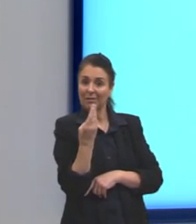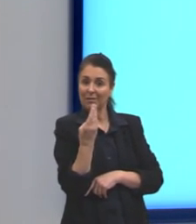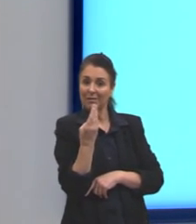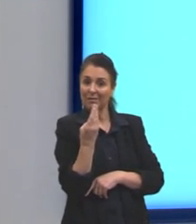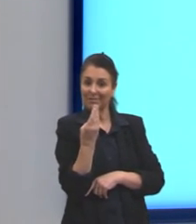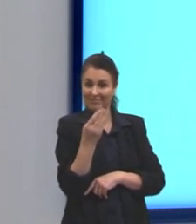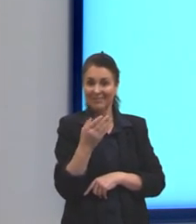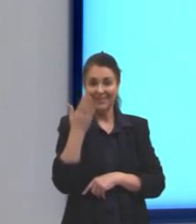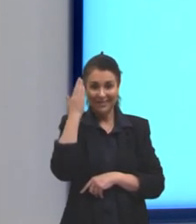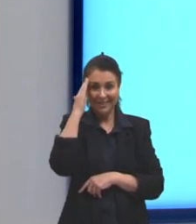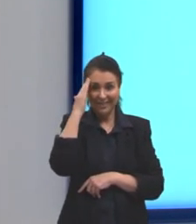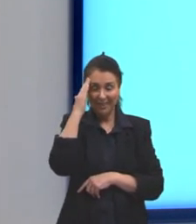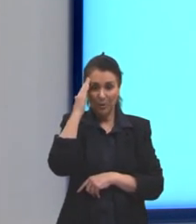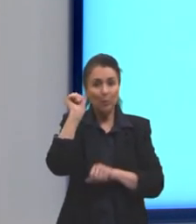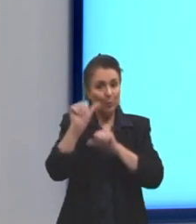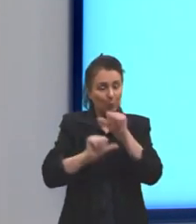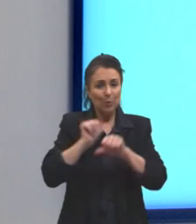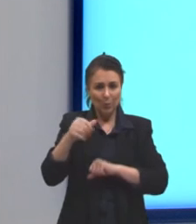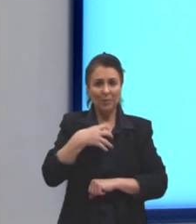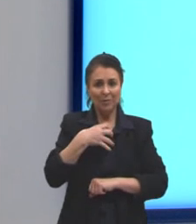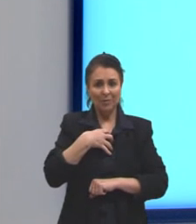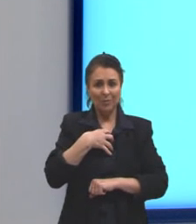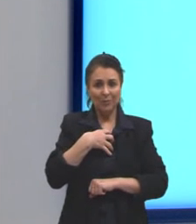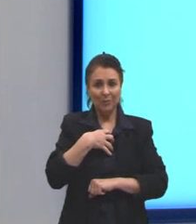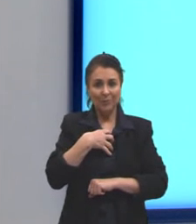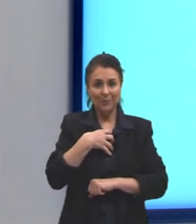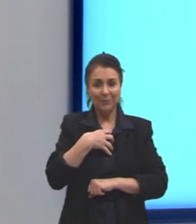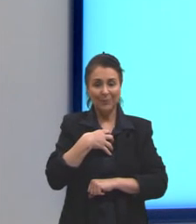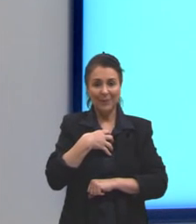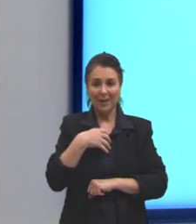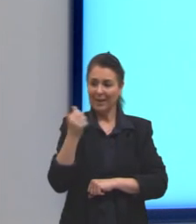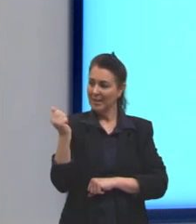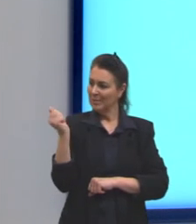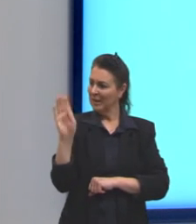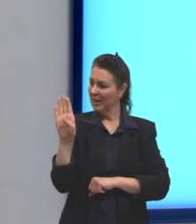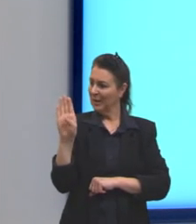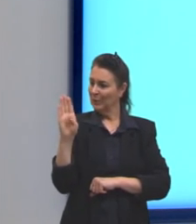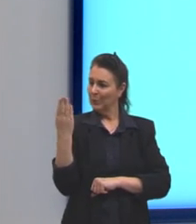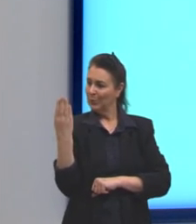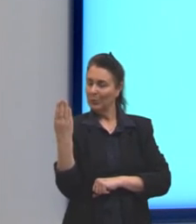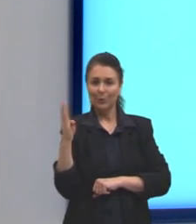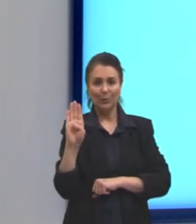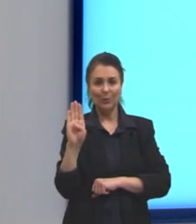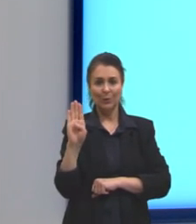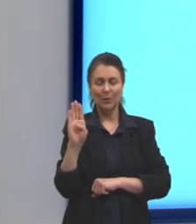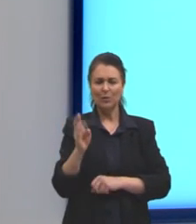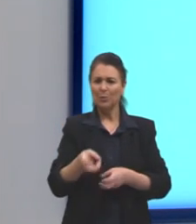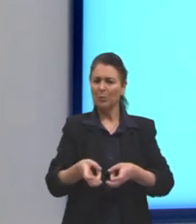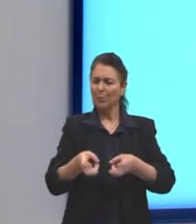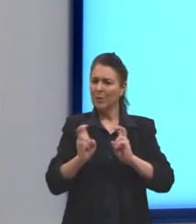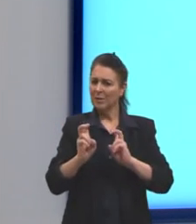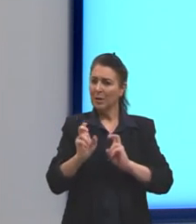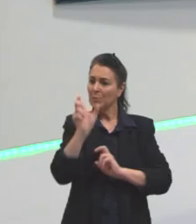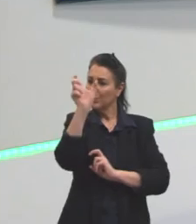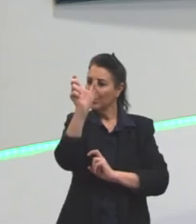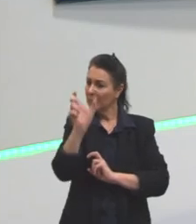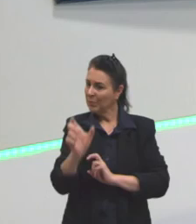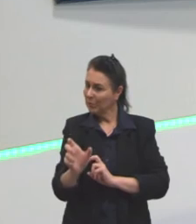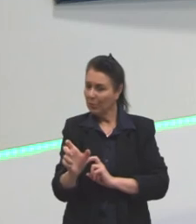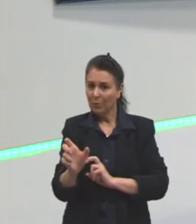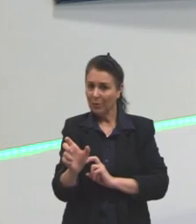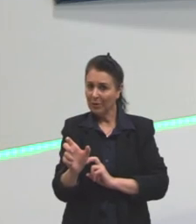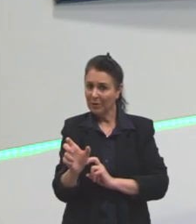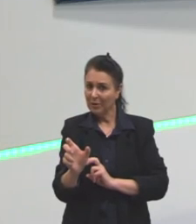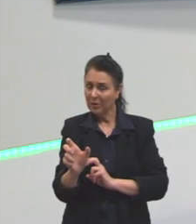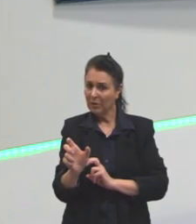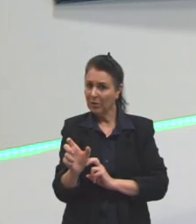avesso. Ele está ali espelhado. então a gente percebe que é como se a pessoa estivesse